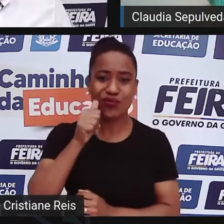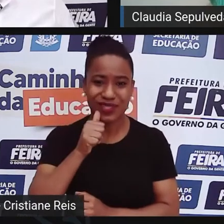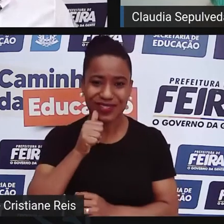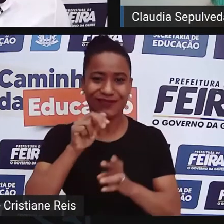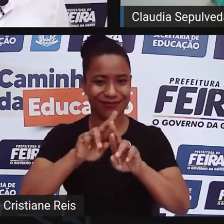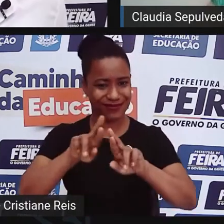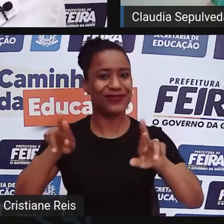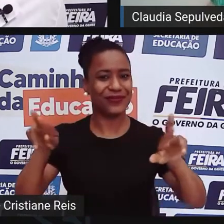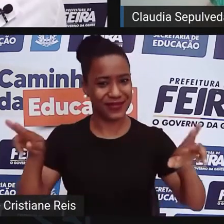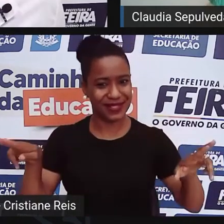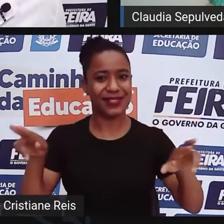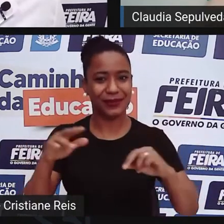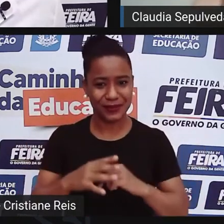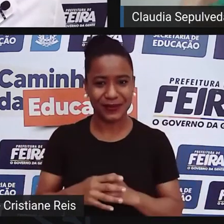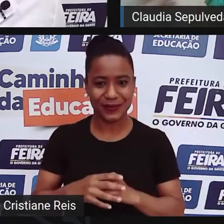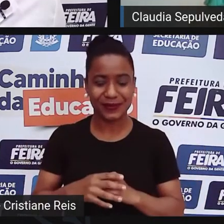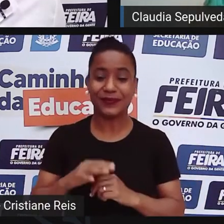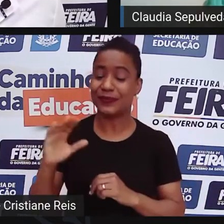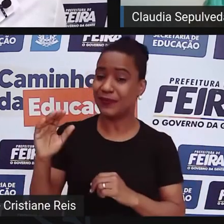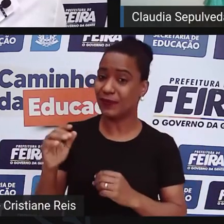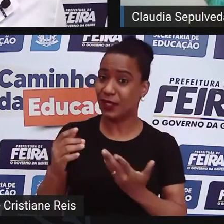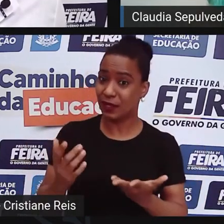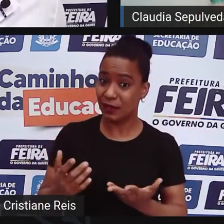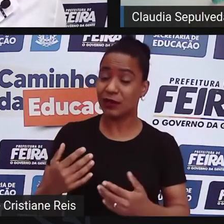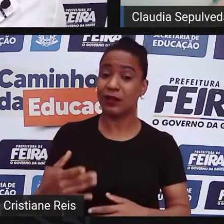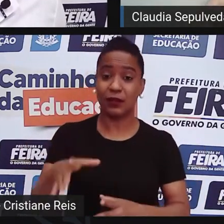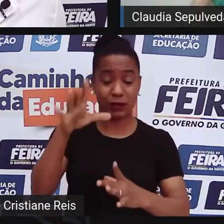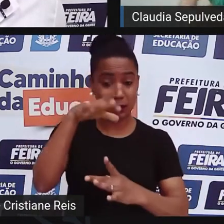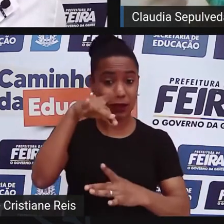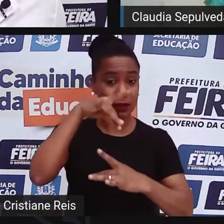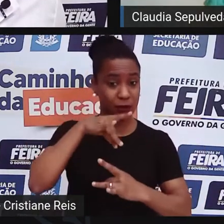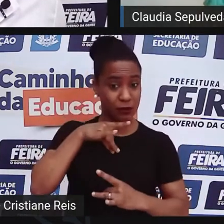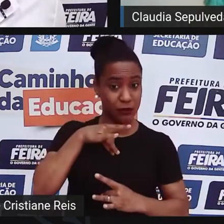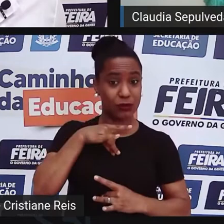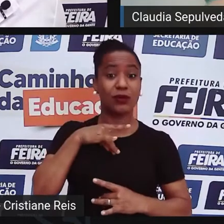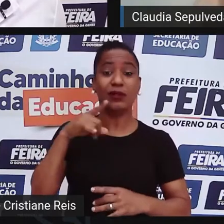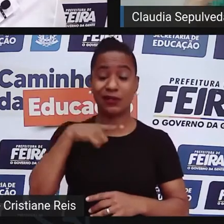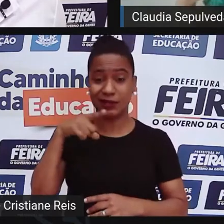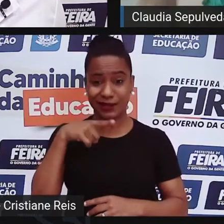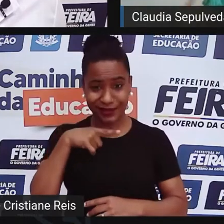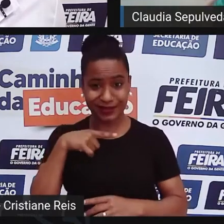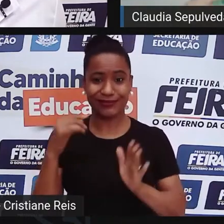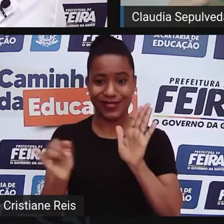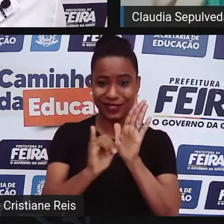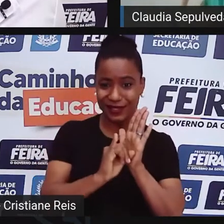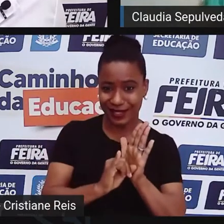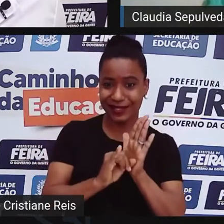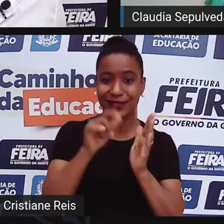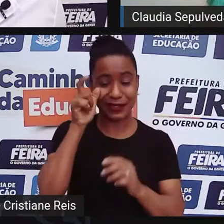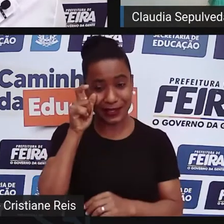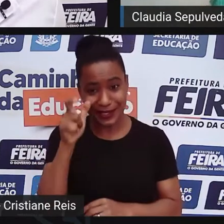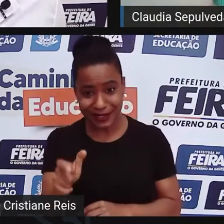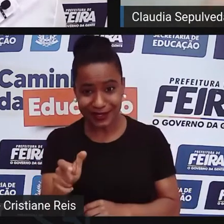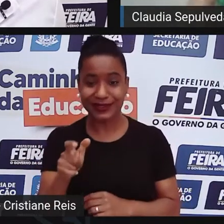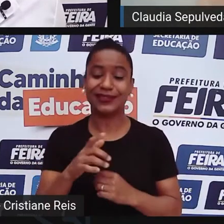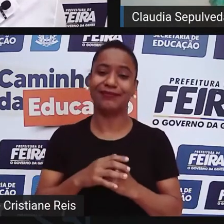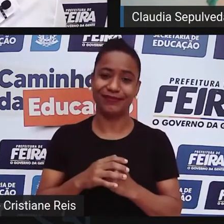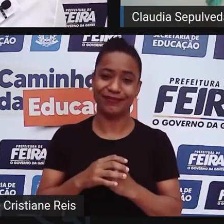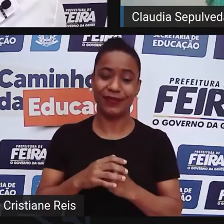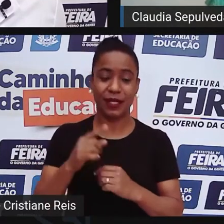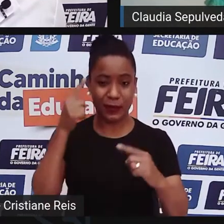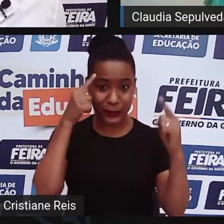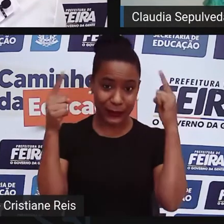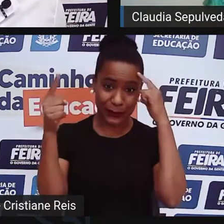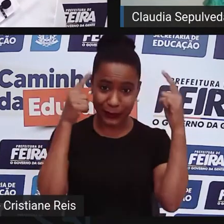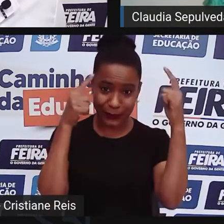têm seus pertencimentos étnico-raciais, sociais, que têm seus interesses, suas ideologias, e, portanto, a